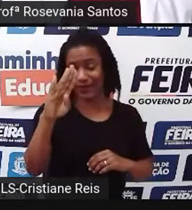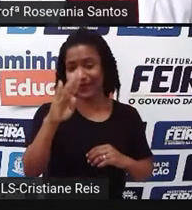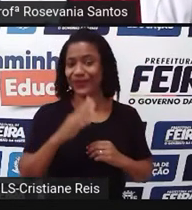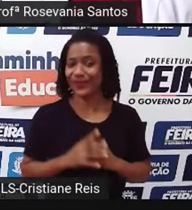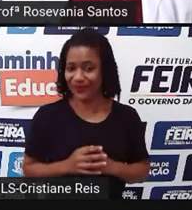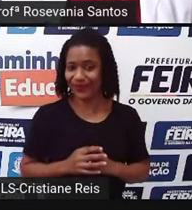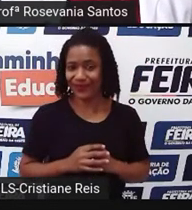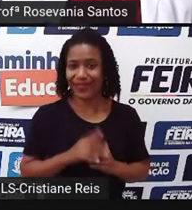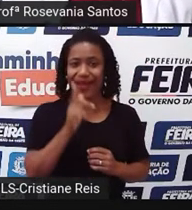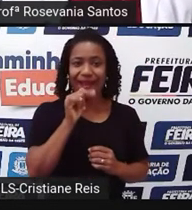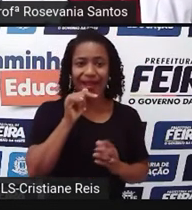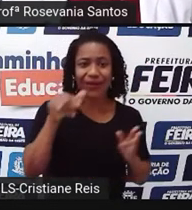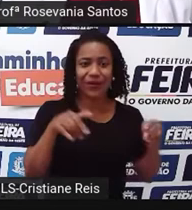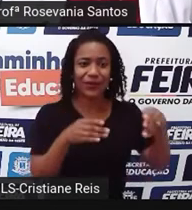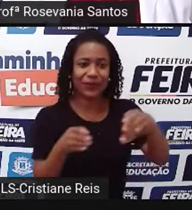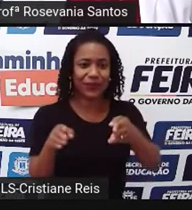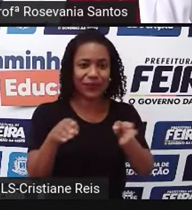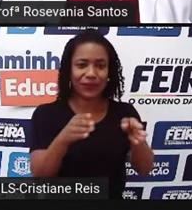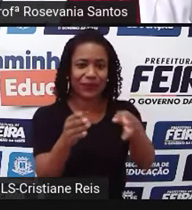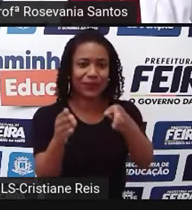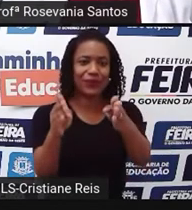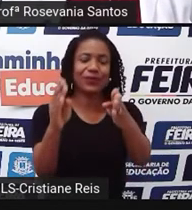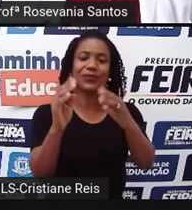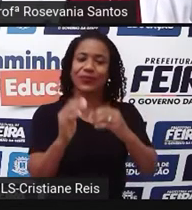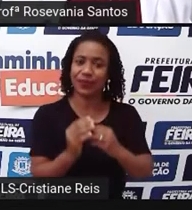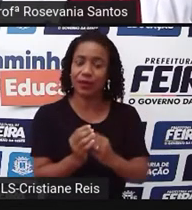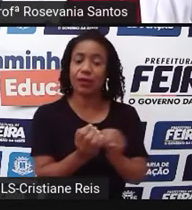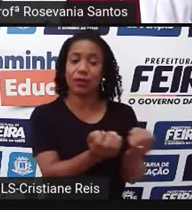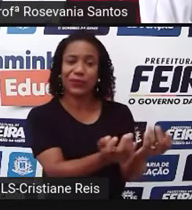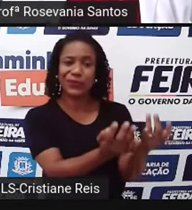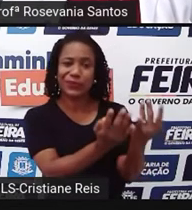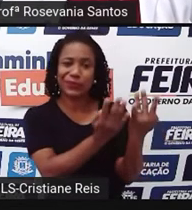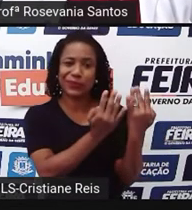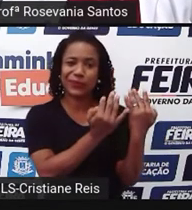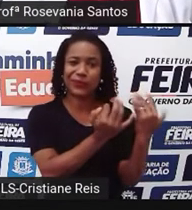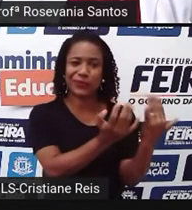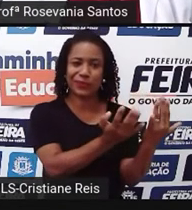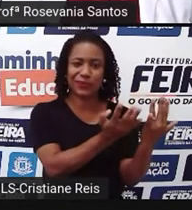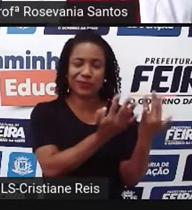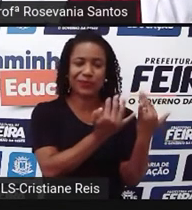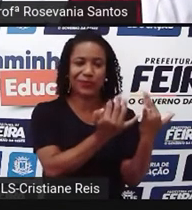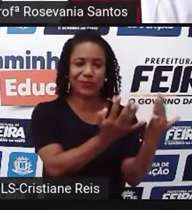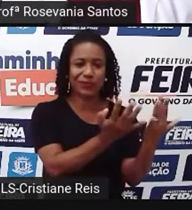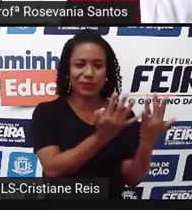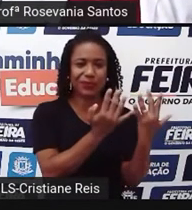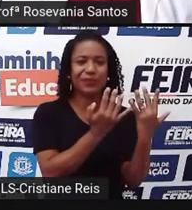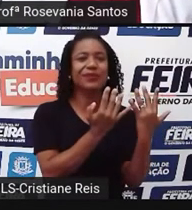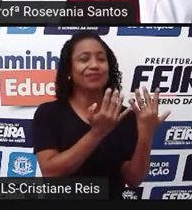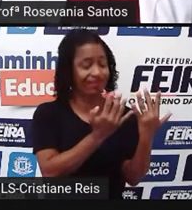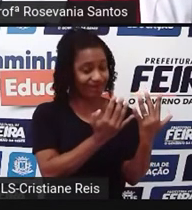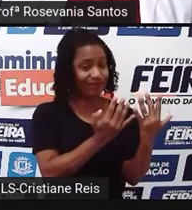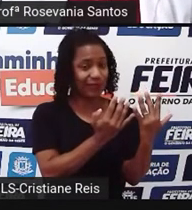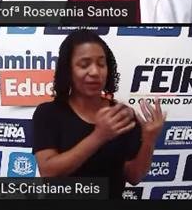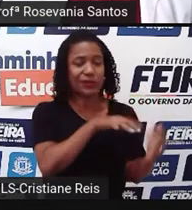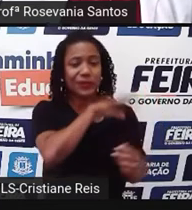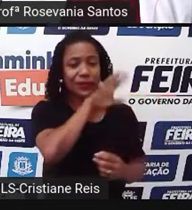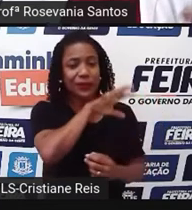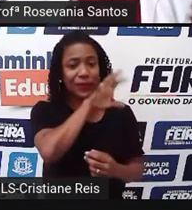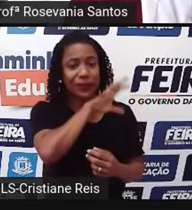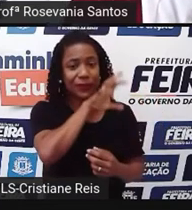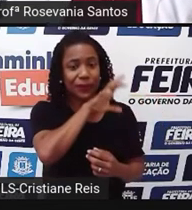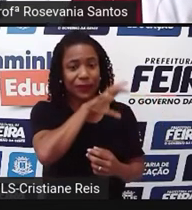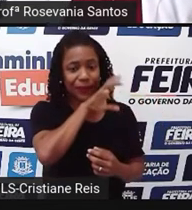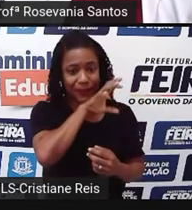principalmente a mata ciliar, já prejudica o rio, já prejudica os animais, e o fato também de ser uma região pouco habitada,